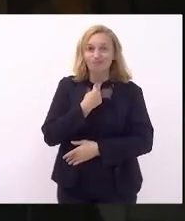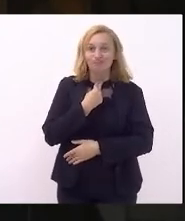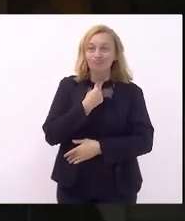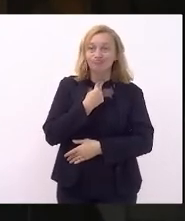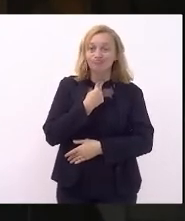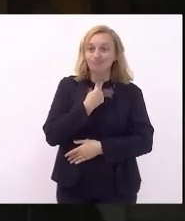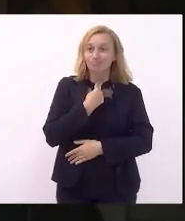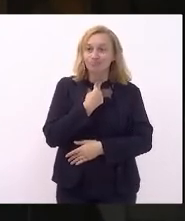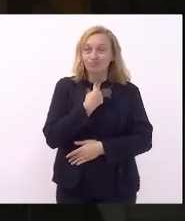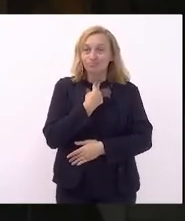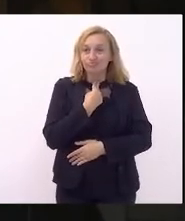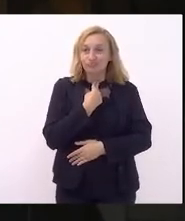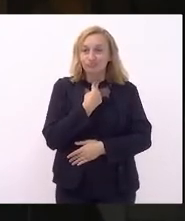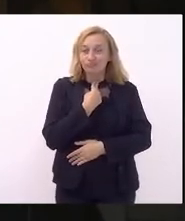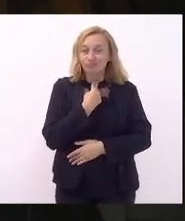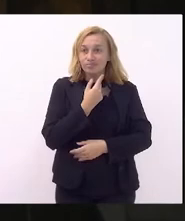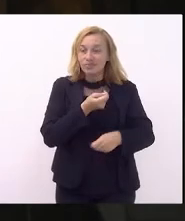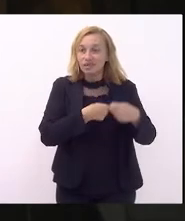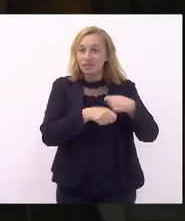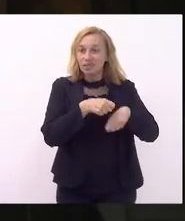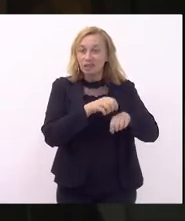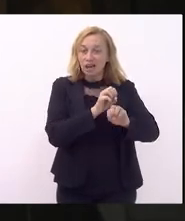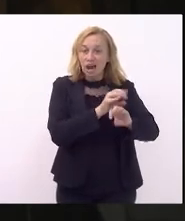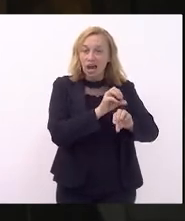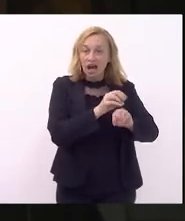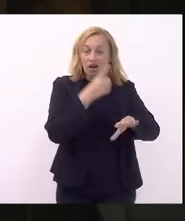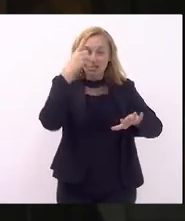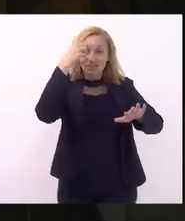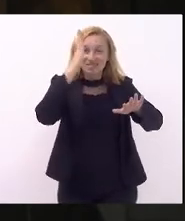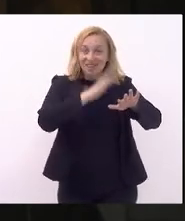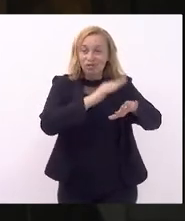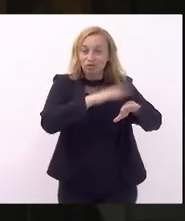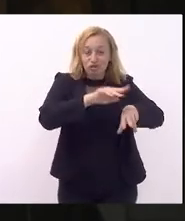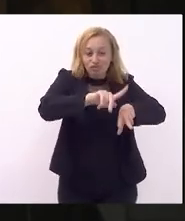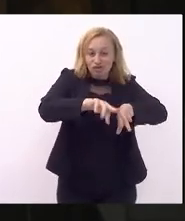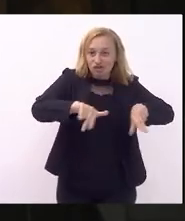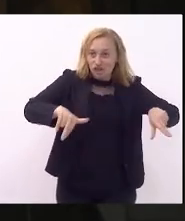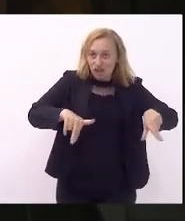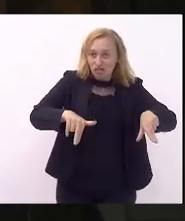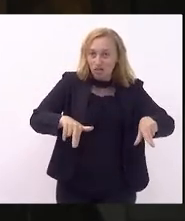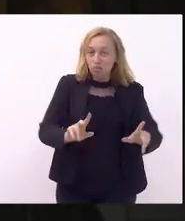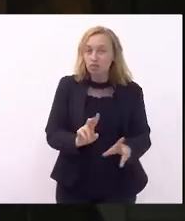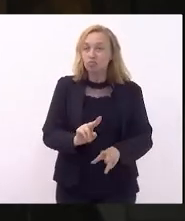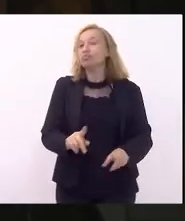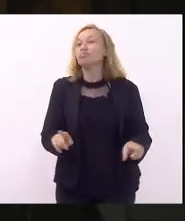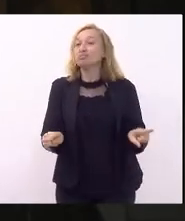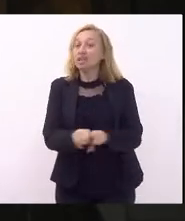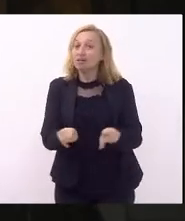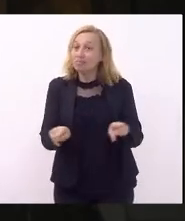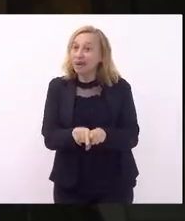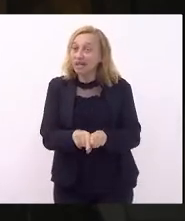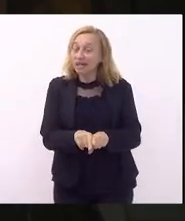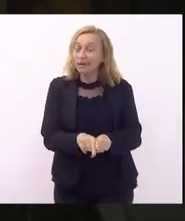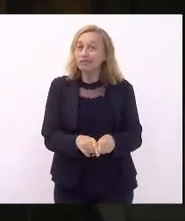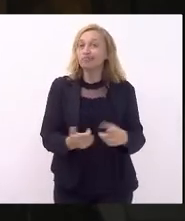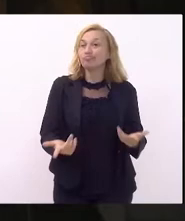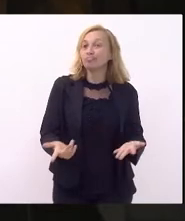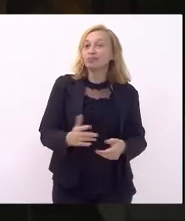ministrar ou dar aula sobre ideologia de gênero e, tampouco, sobre